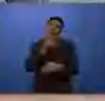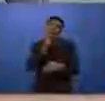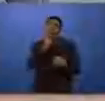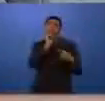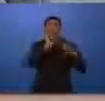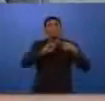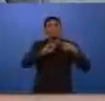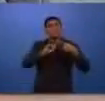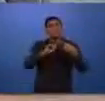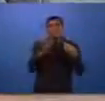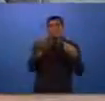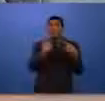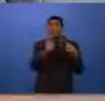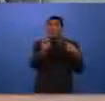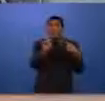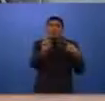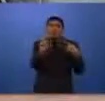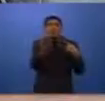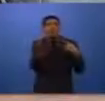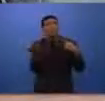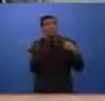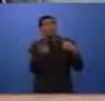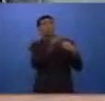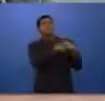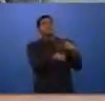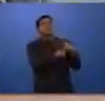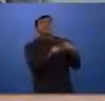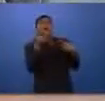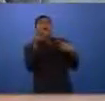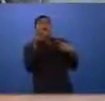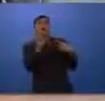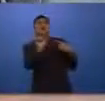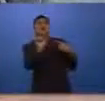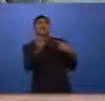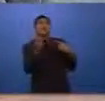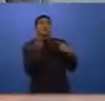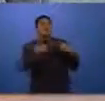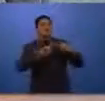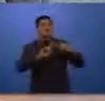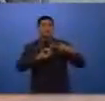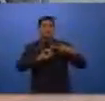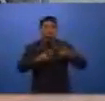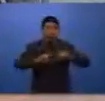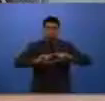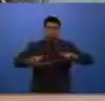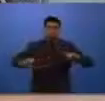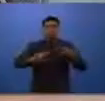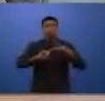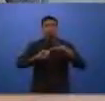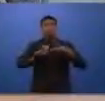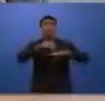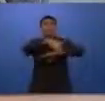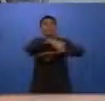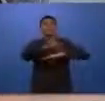São eles dados como nome do traficante, se possível, placas, nome de rua,